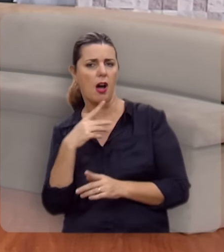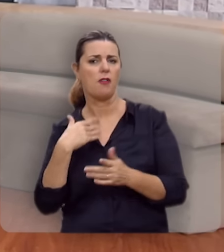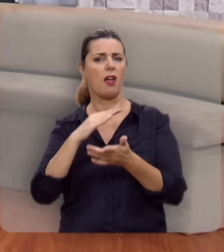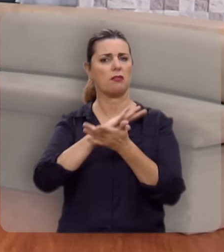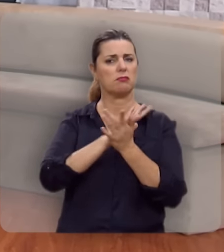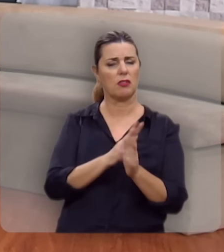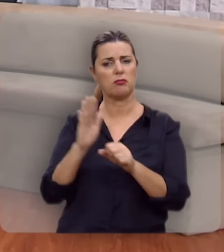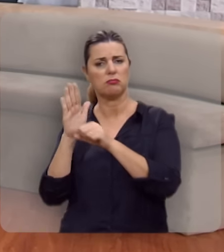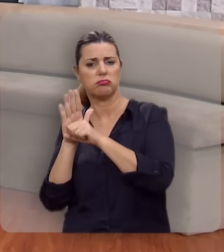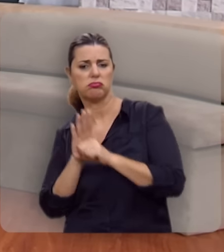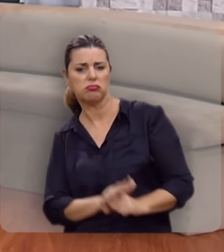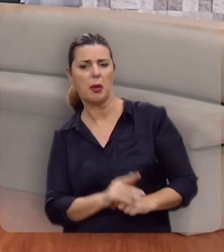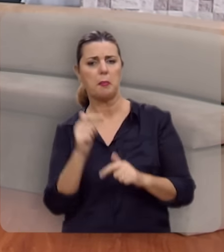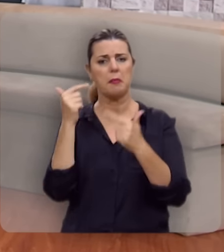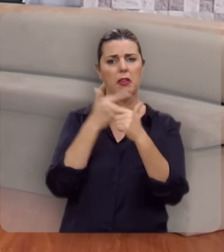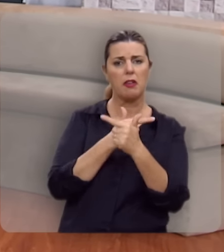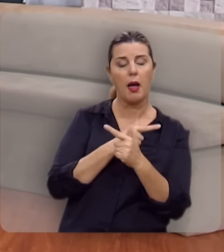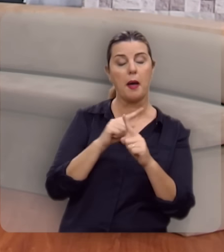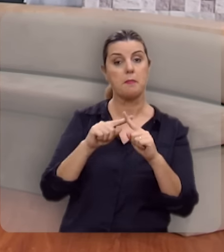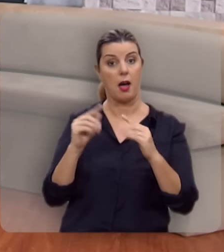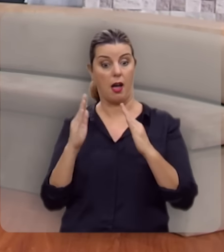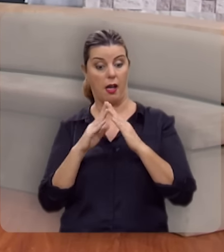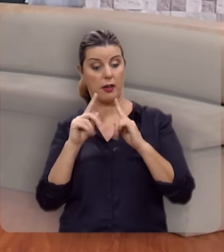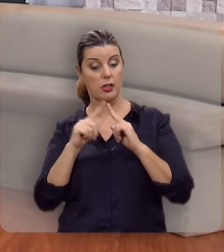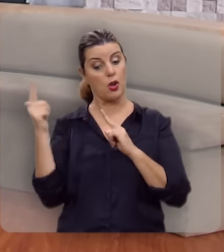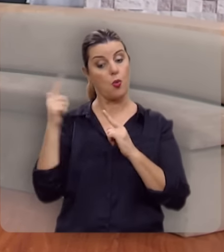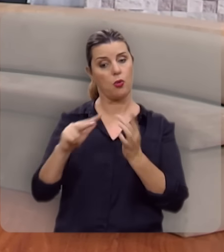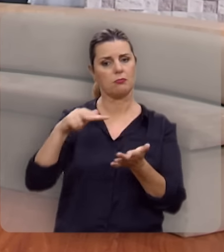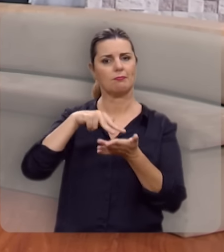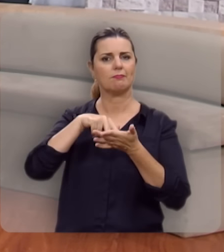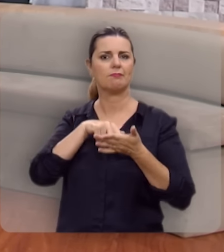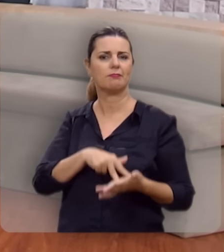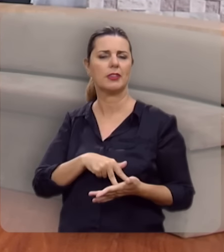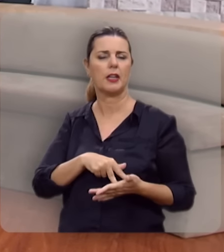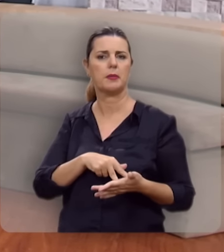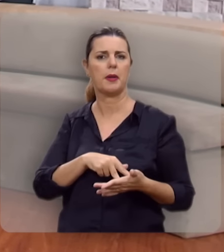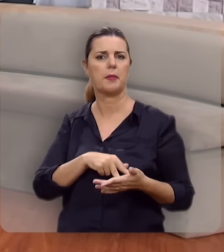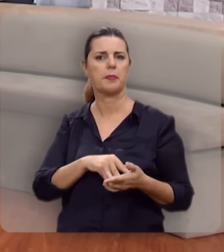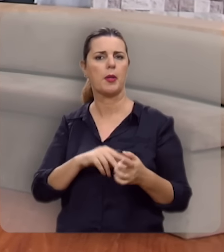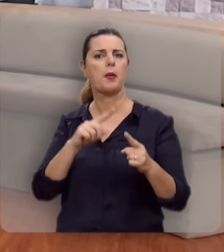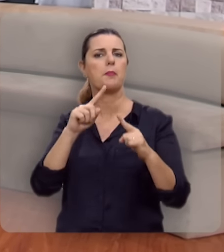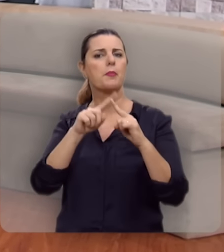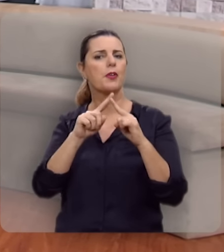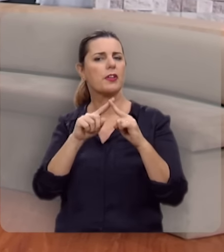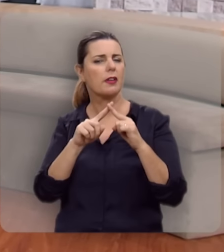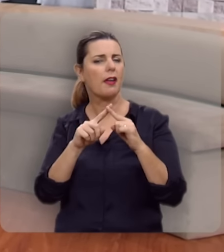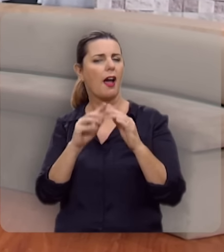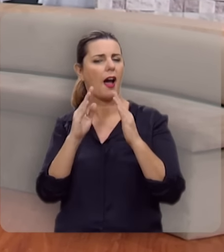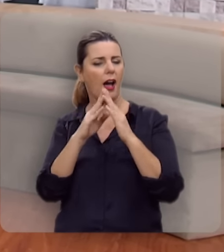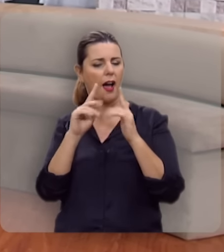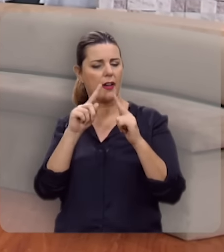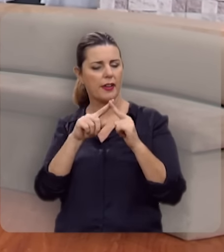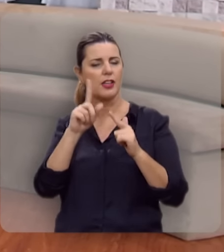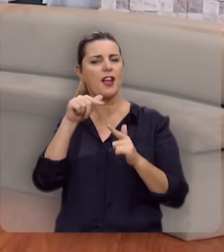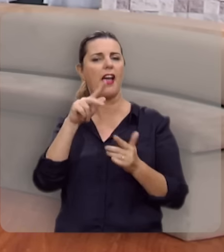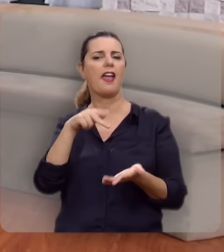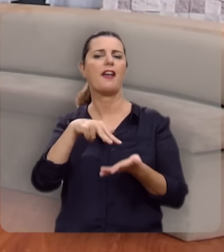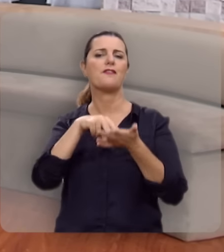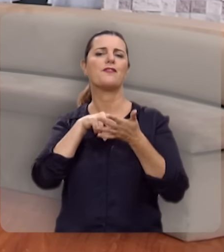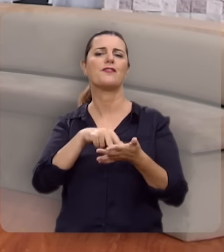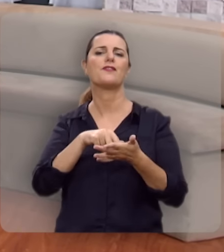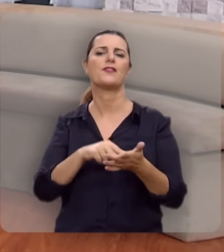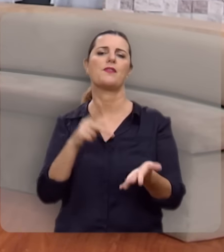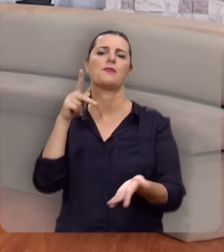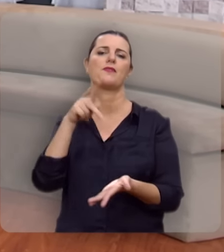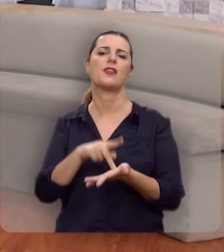vem intolerância, vem zombaria e a igreja permanece de pé porque a igreja é a coluna